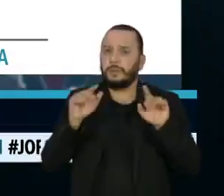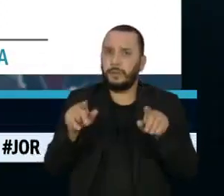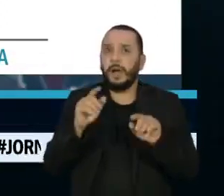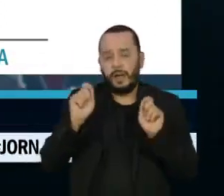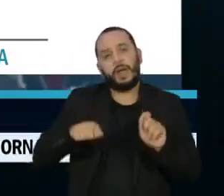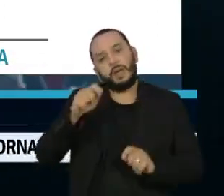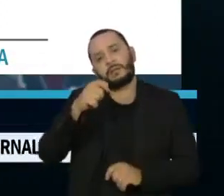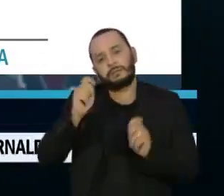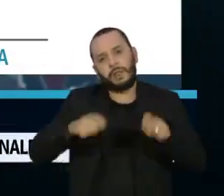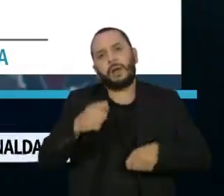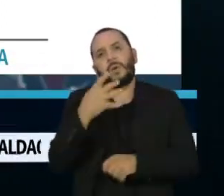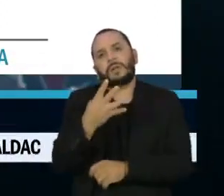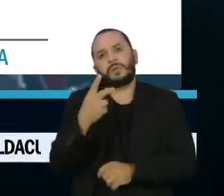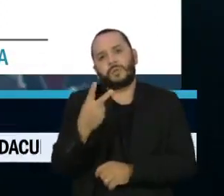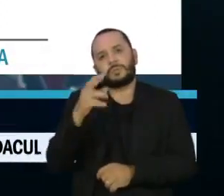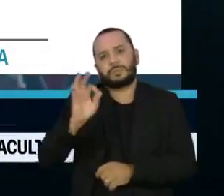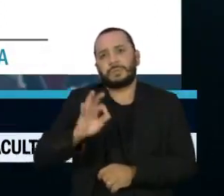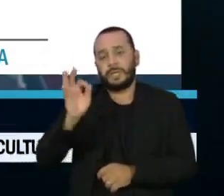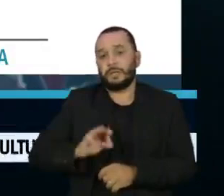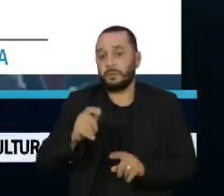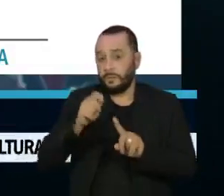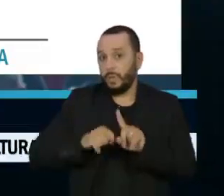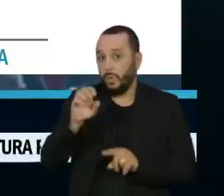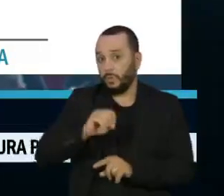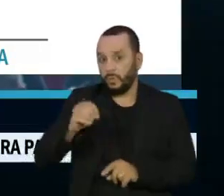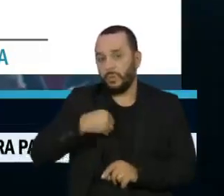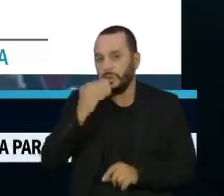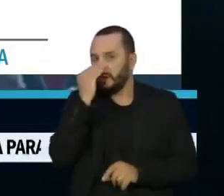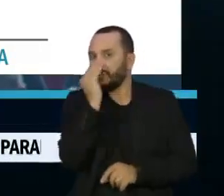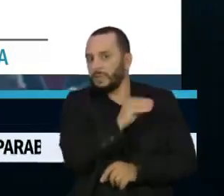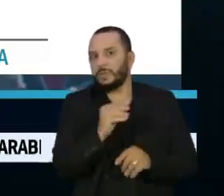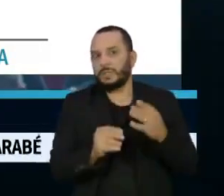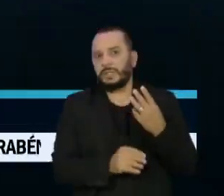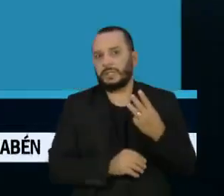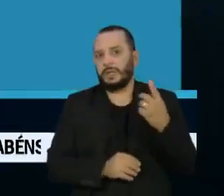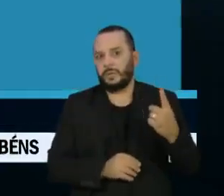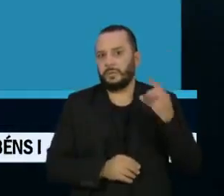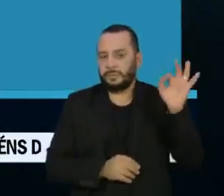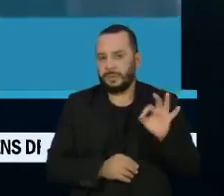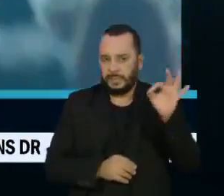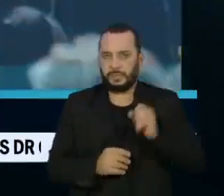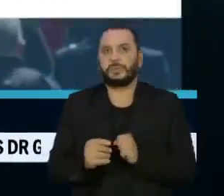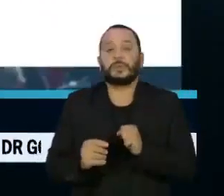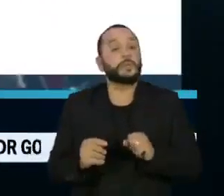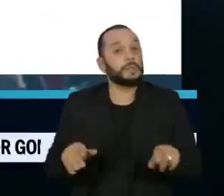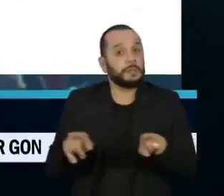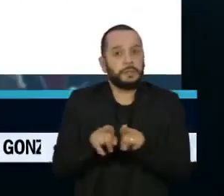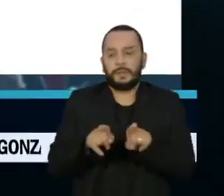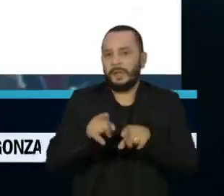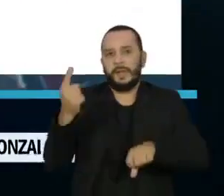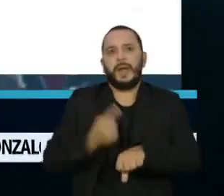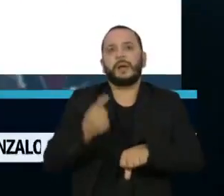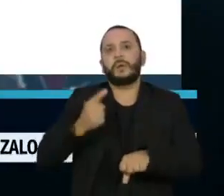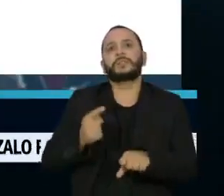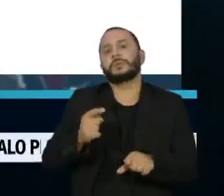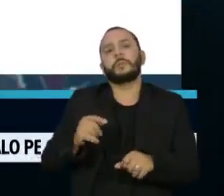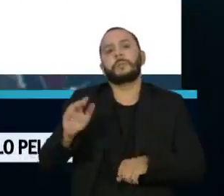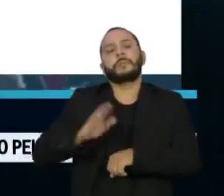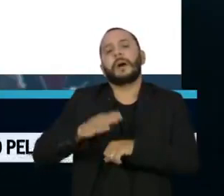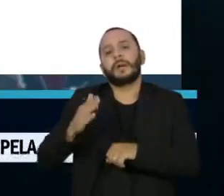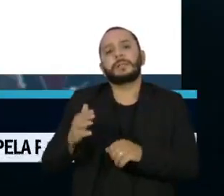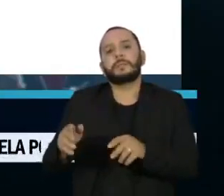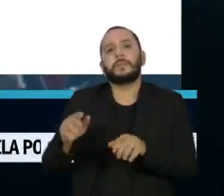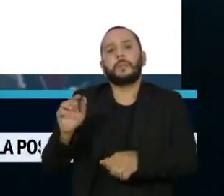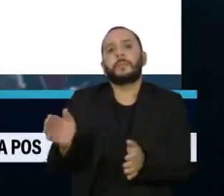população. Em outubro, a reprovação era de 31%. A maior alta foi registrada entre os mais pobres, que